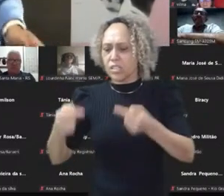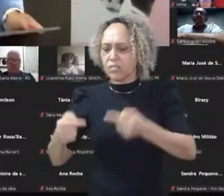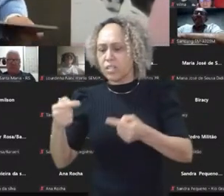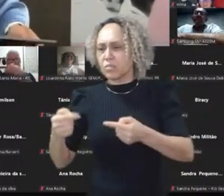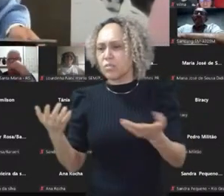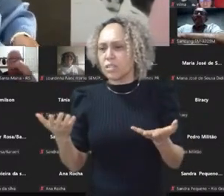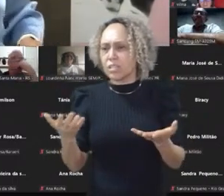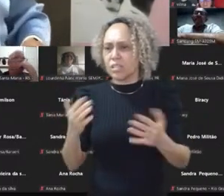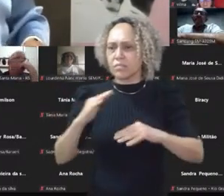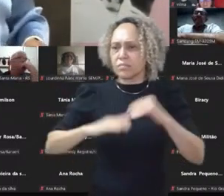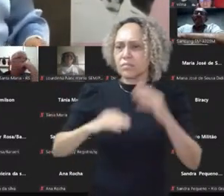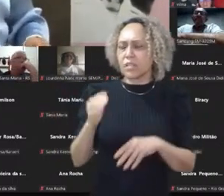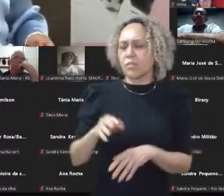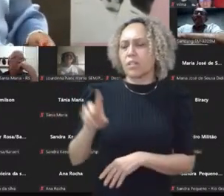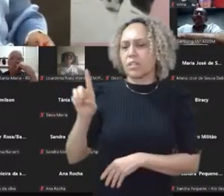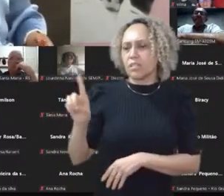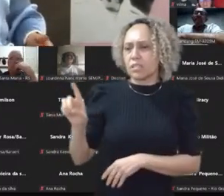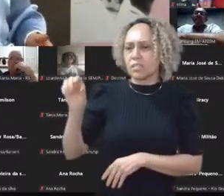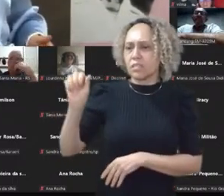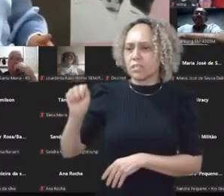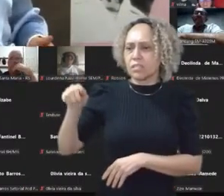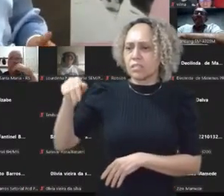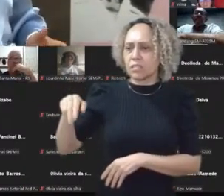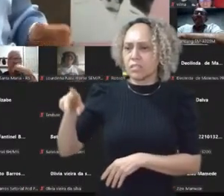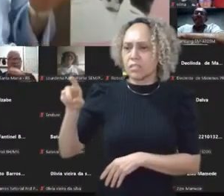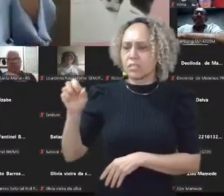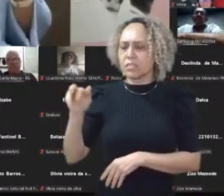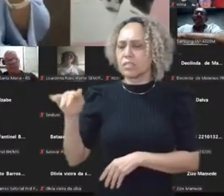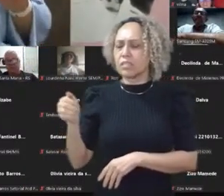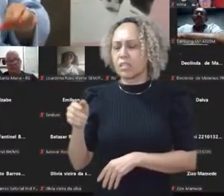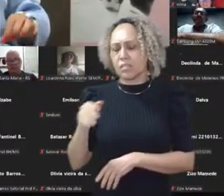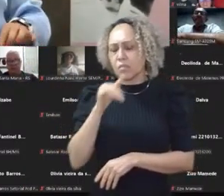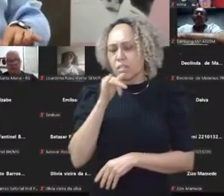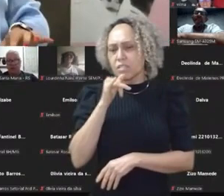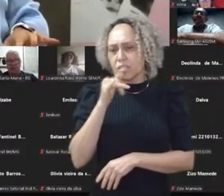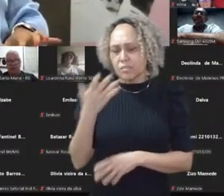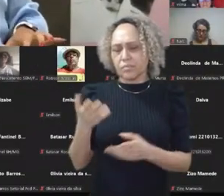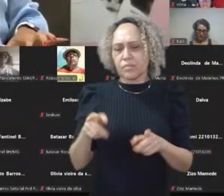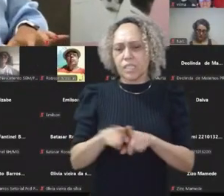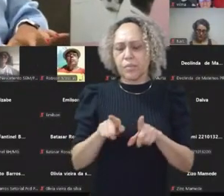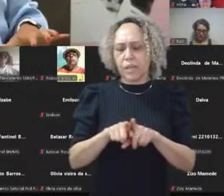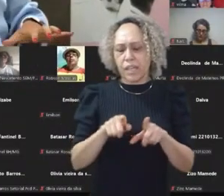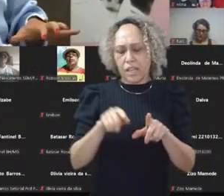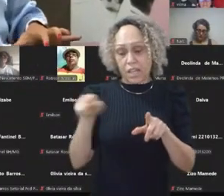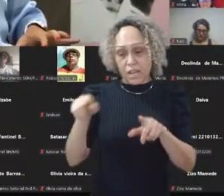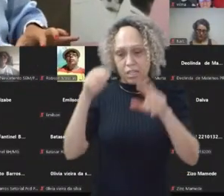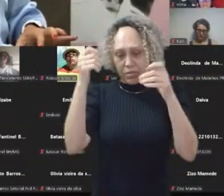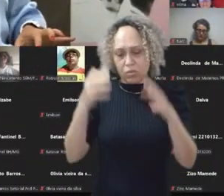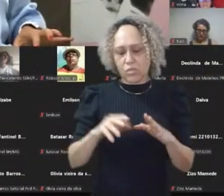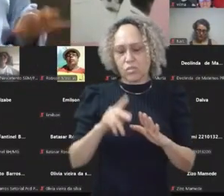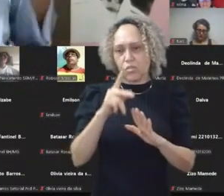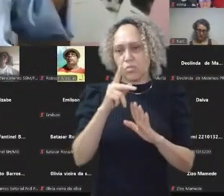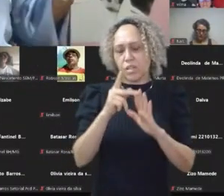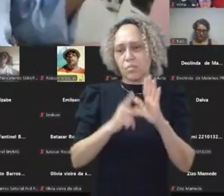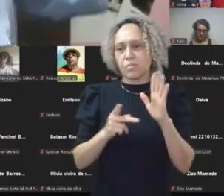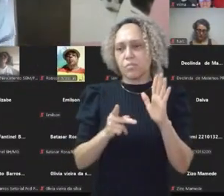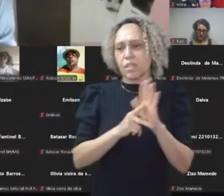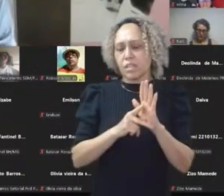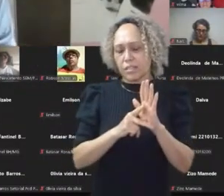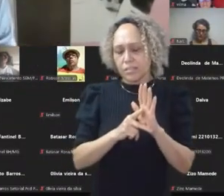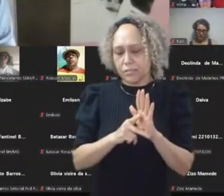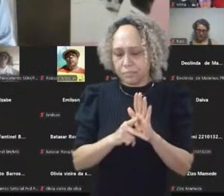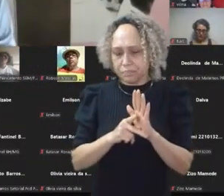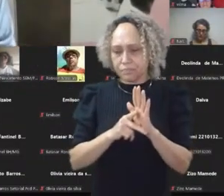o exemplo a Dandário, o Fábio deu o exemplo do Vida Além do Trabalho, mas isso quer dizer que, nesse formato de rede, qualquer ponto,